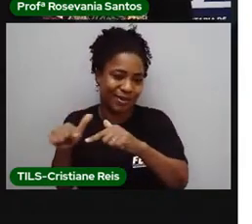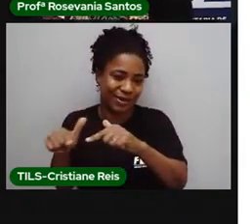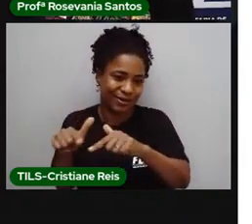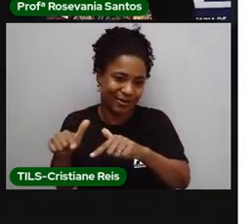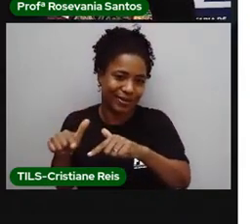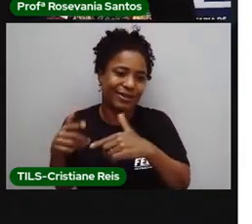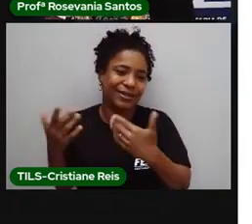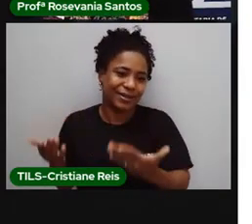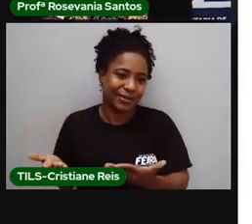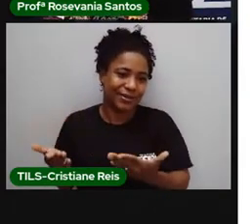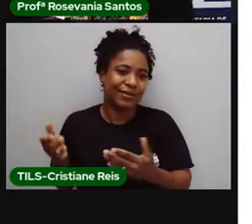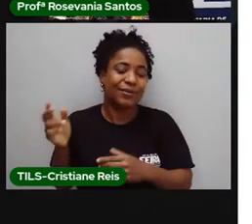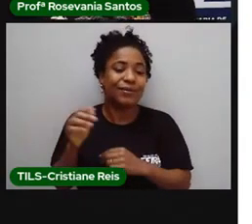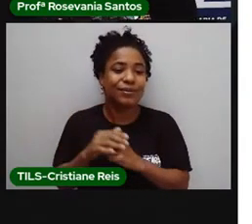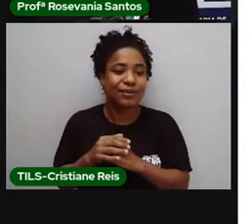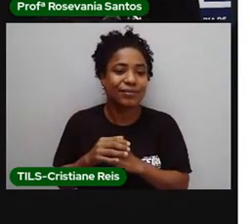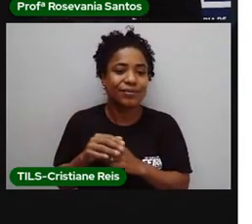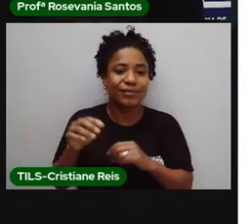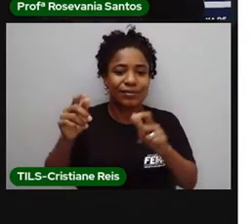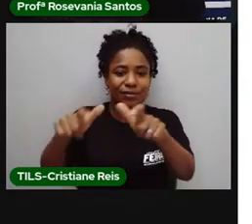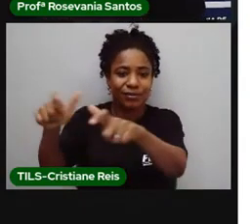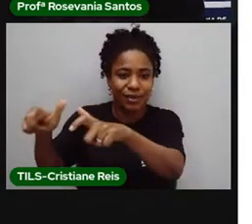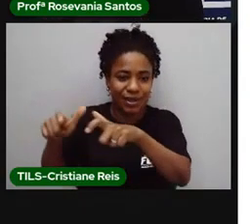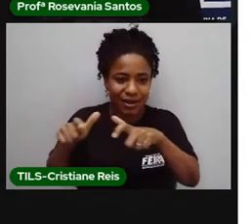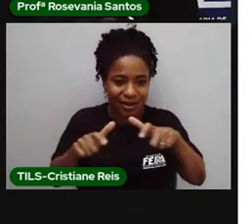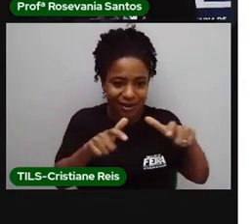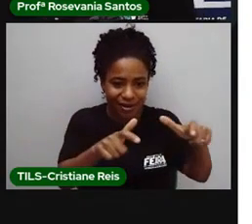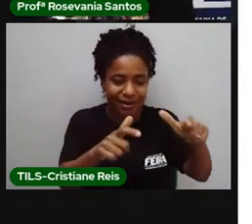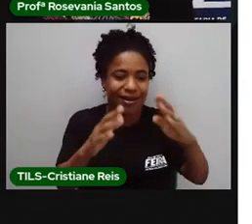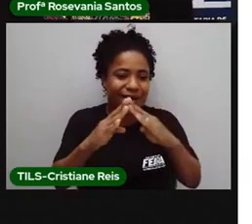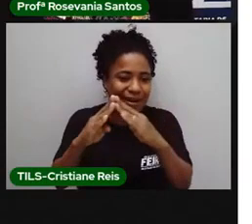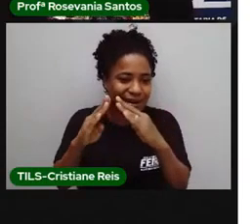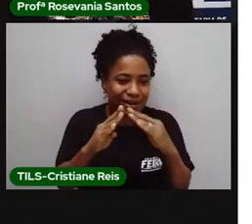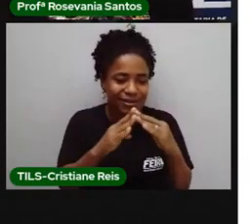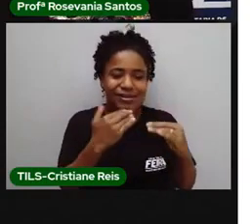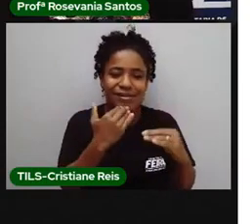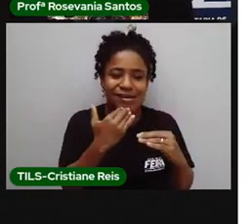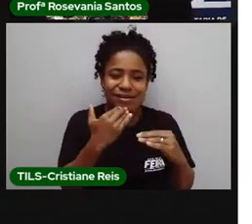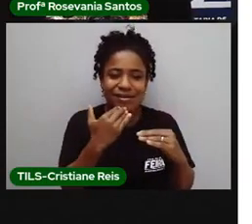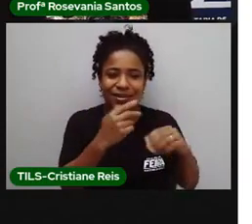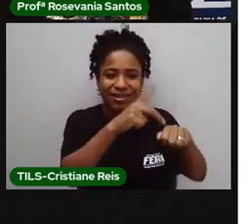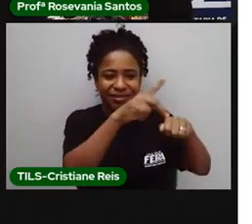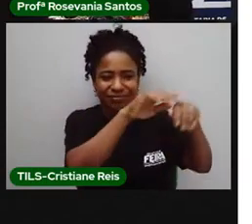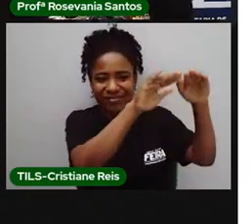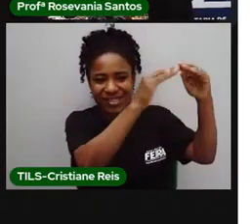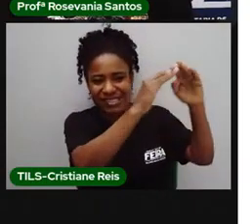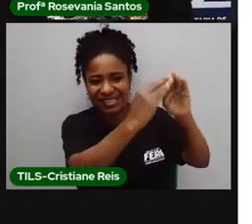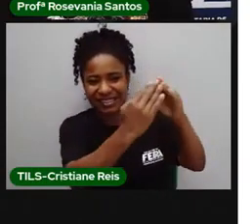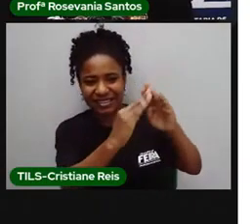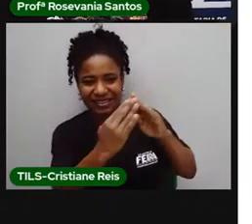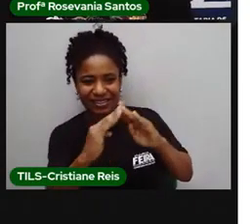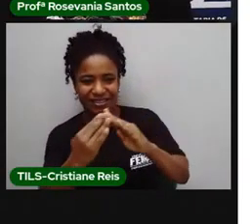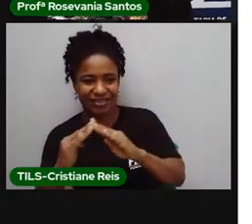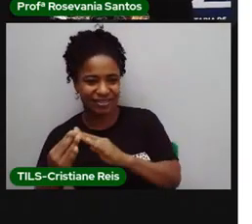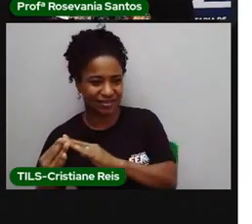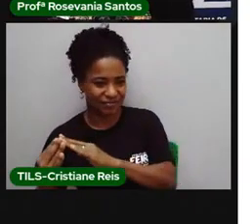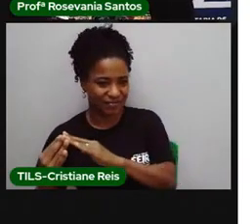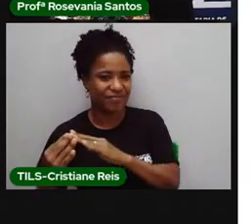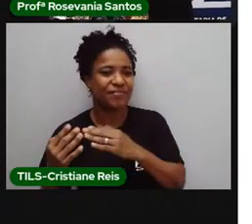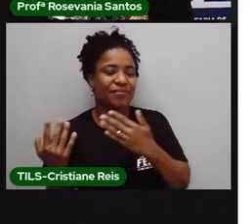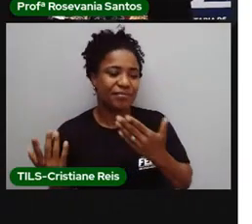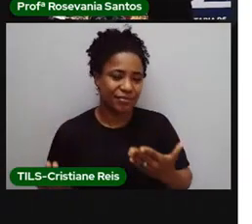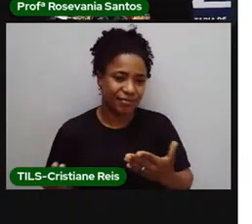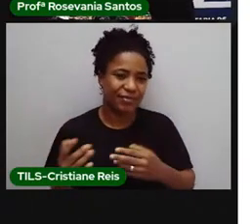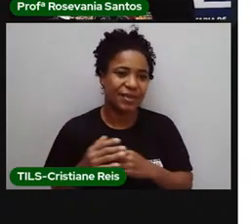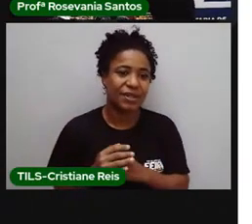acabam usando, infelizmente, as áreas de encosto dos murros. E aí vem uma outra situação social, que